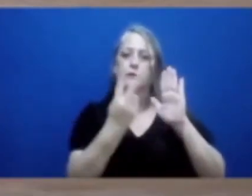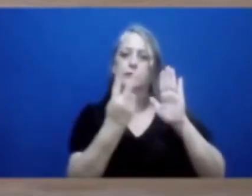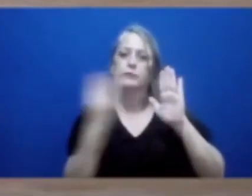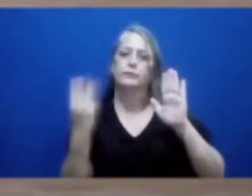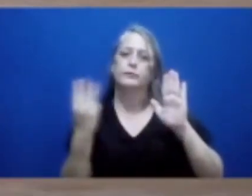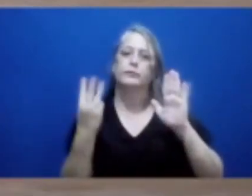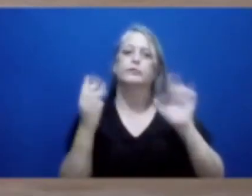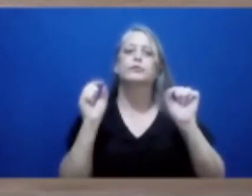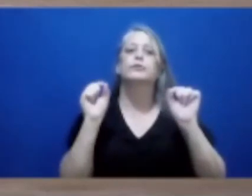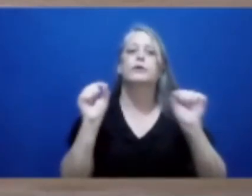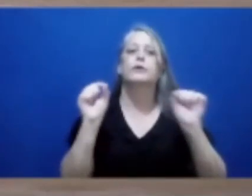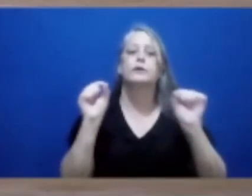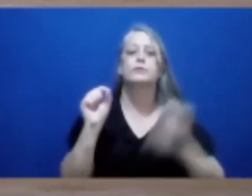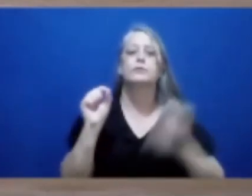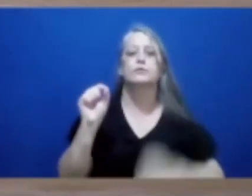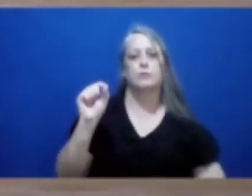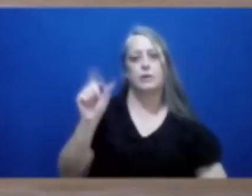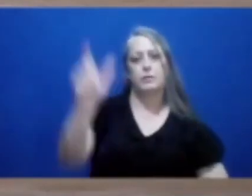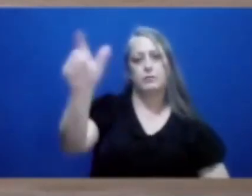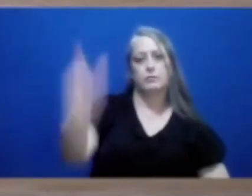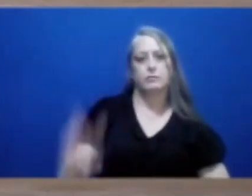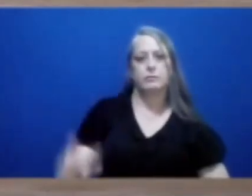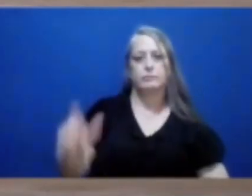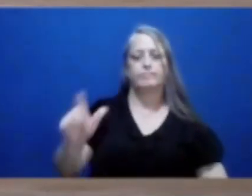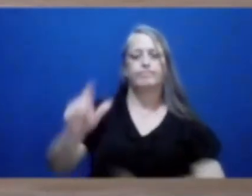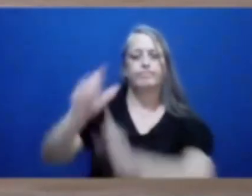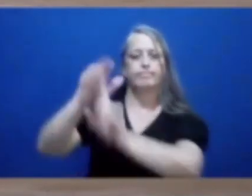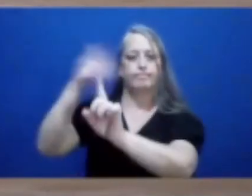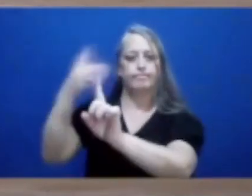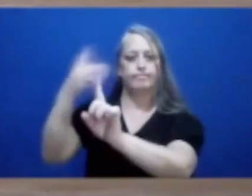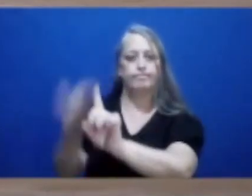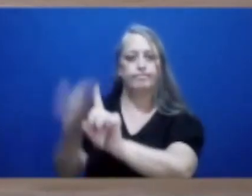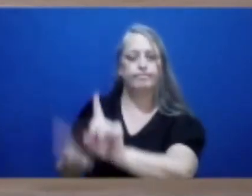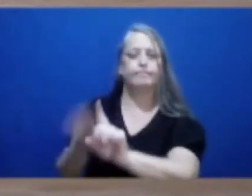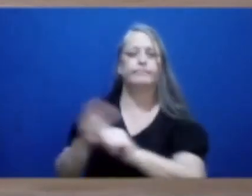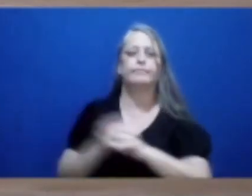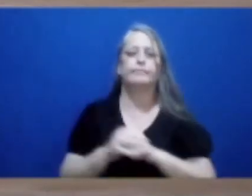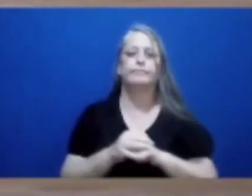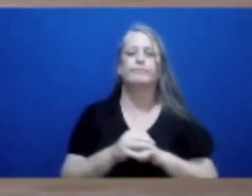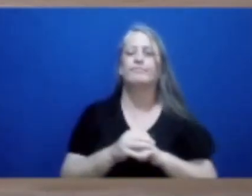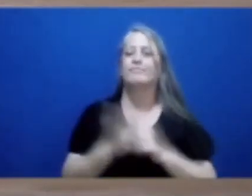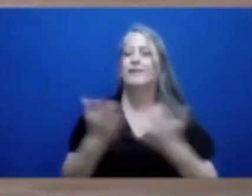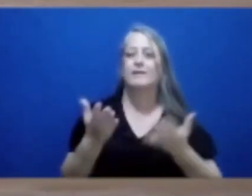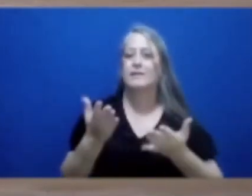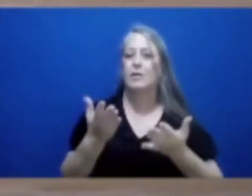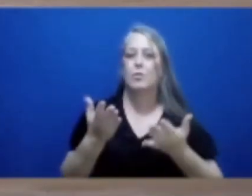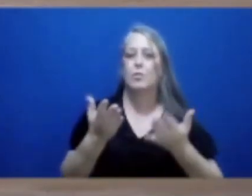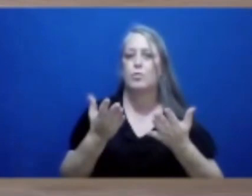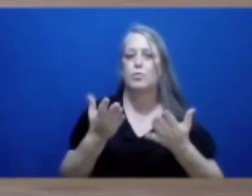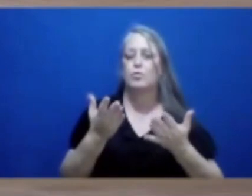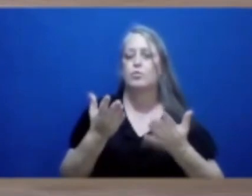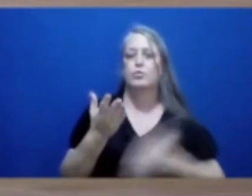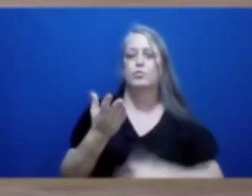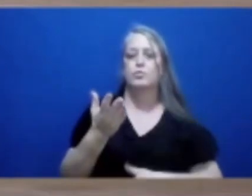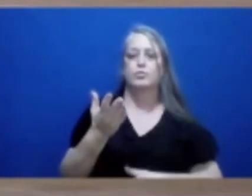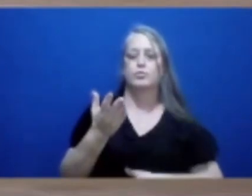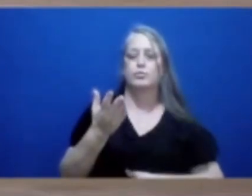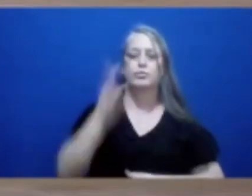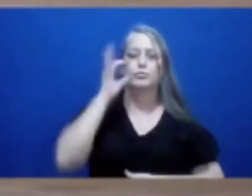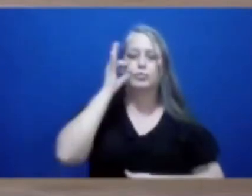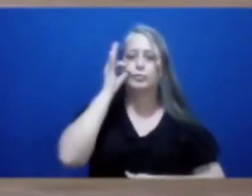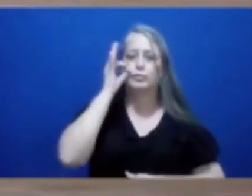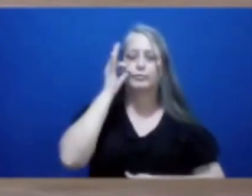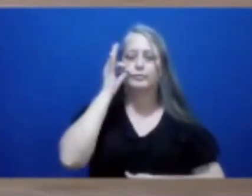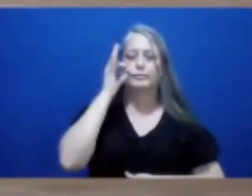que a homenageada a Ivanice, dos presidentes dos bancários, não está em Limeira e seria interessante